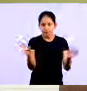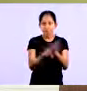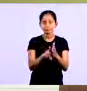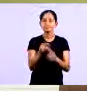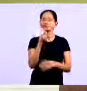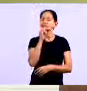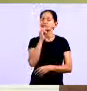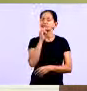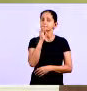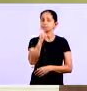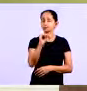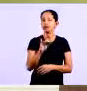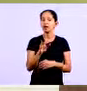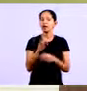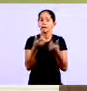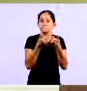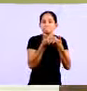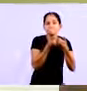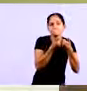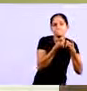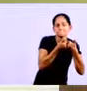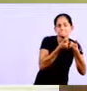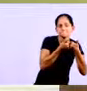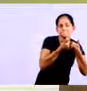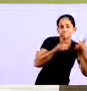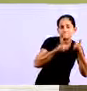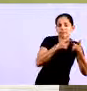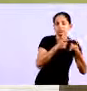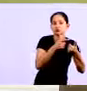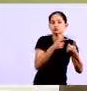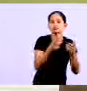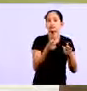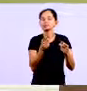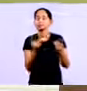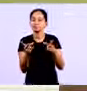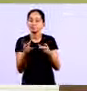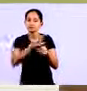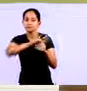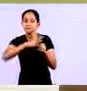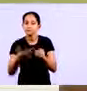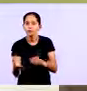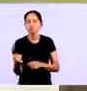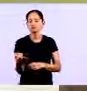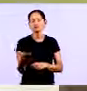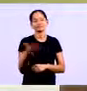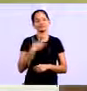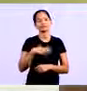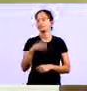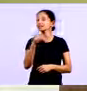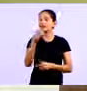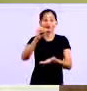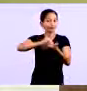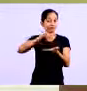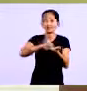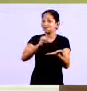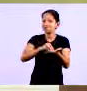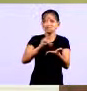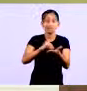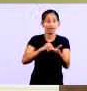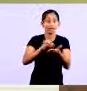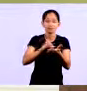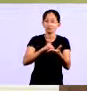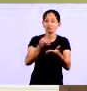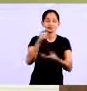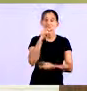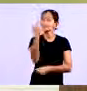jas Que quando o produto Está próximo de vencer Eles colocam liquidação Isso é reflexo Dessa falta De controle Nos estoques Exatamente